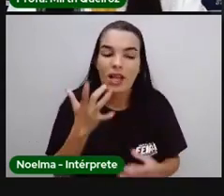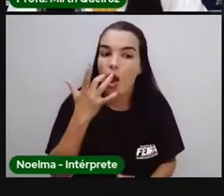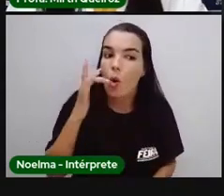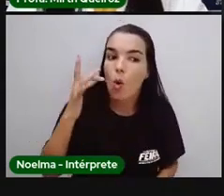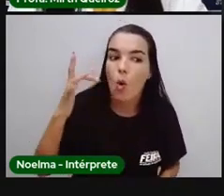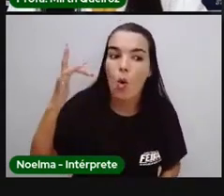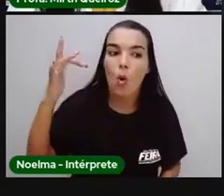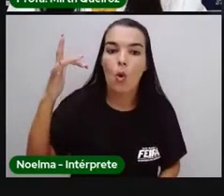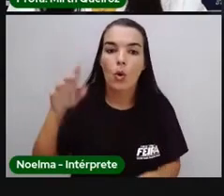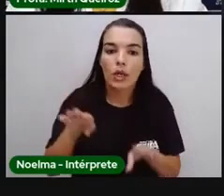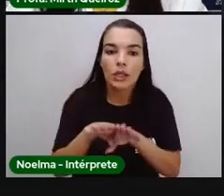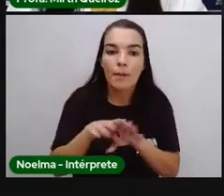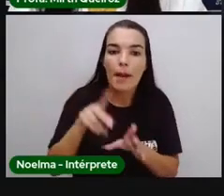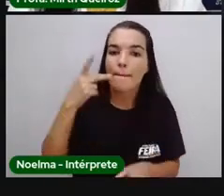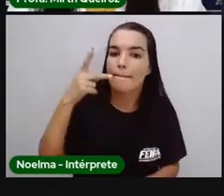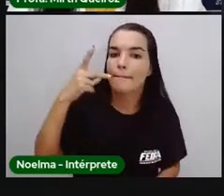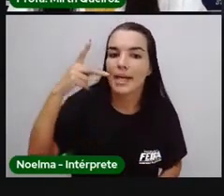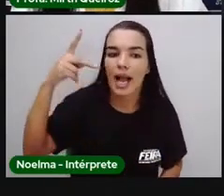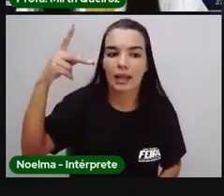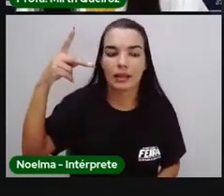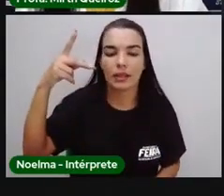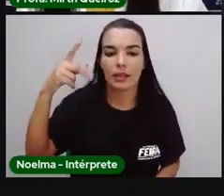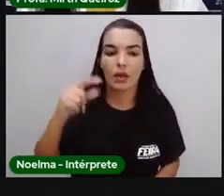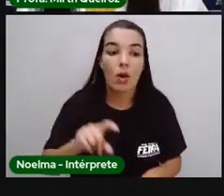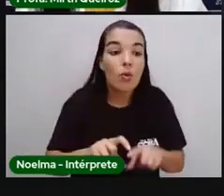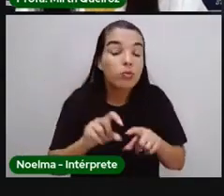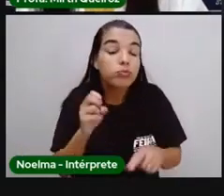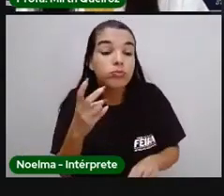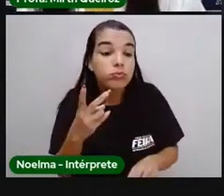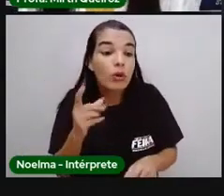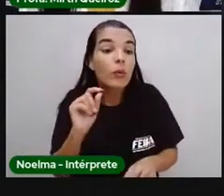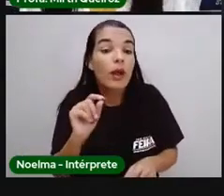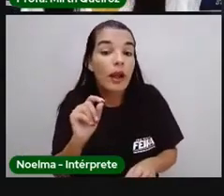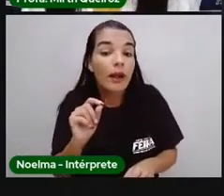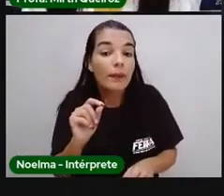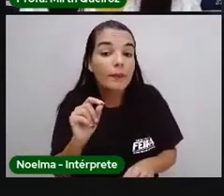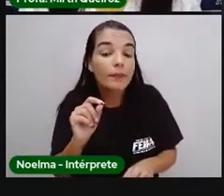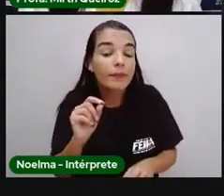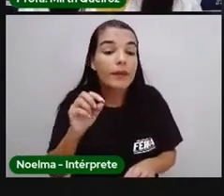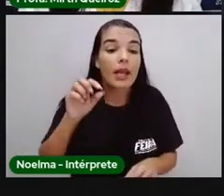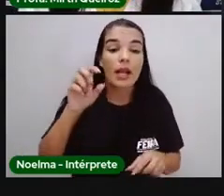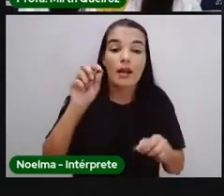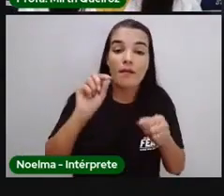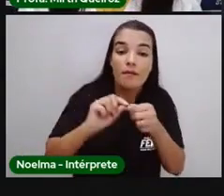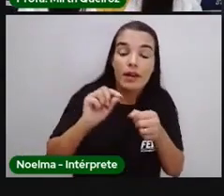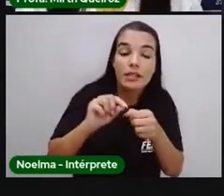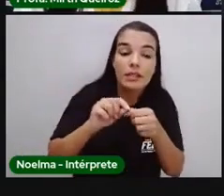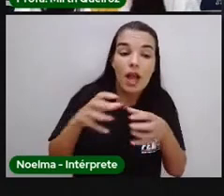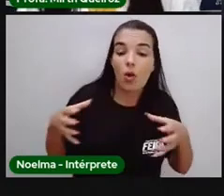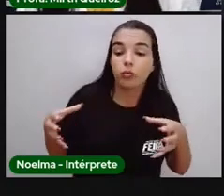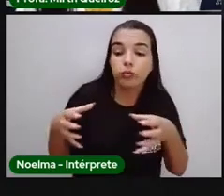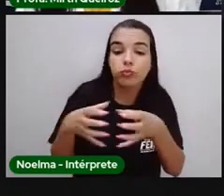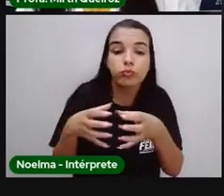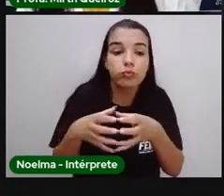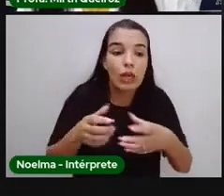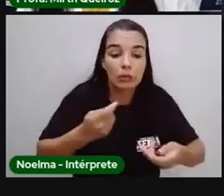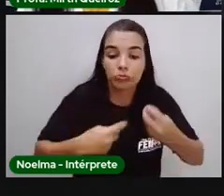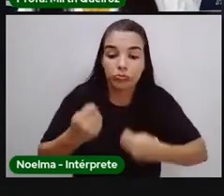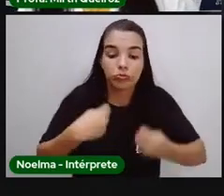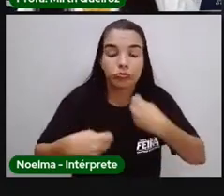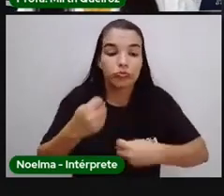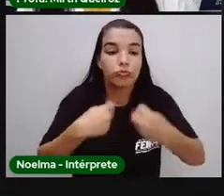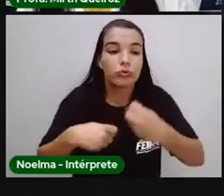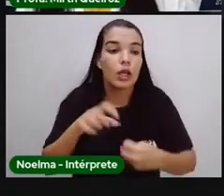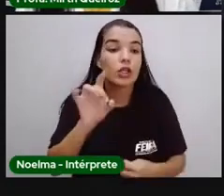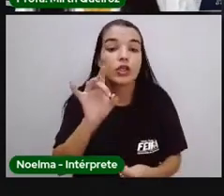ouro e a prata. Ou seja, o mercantilismo era um conjunto de práticas econômicas que tinha como um ideal